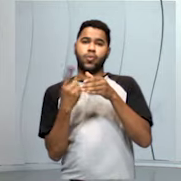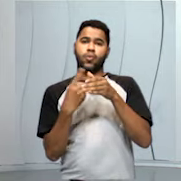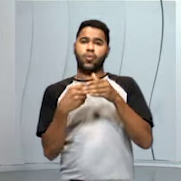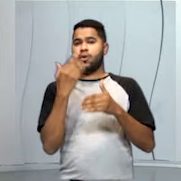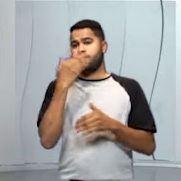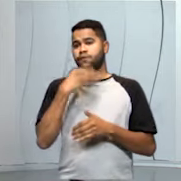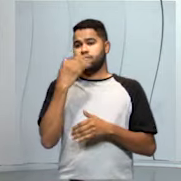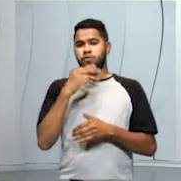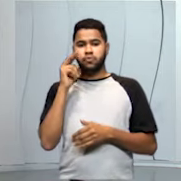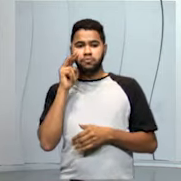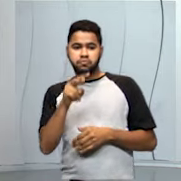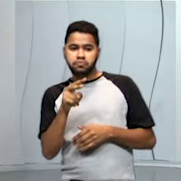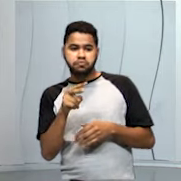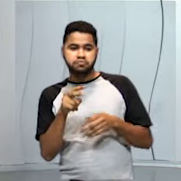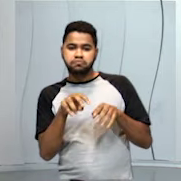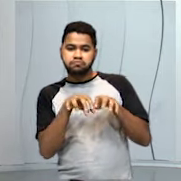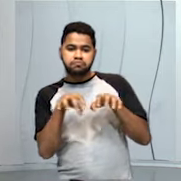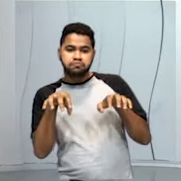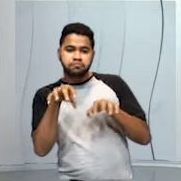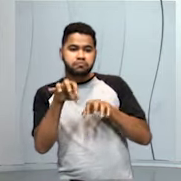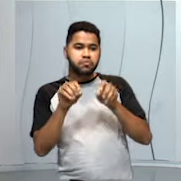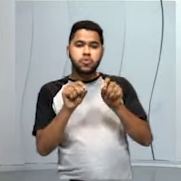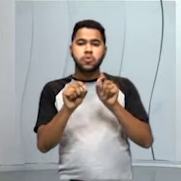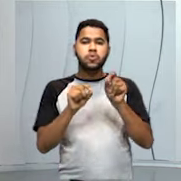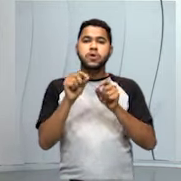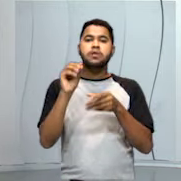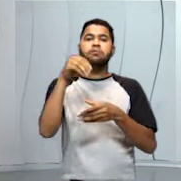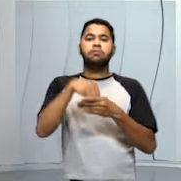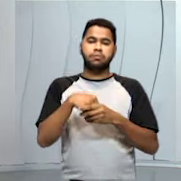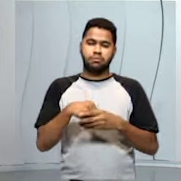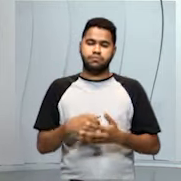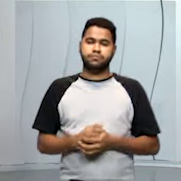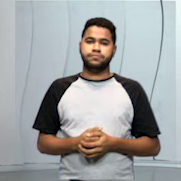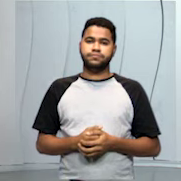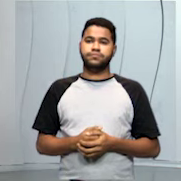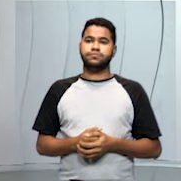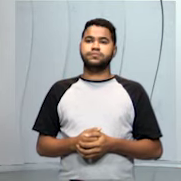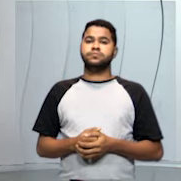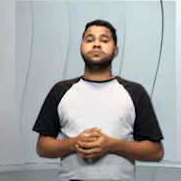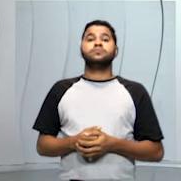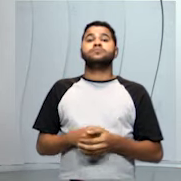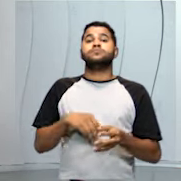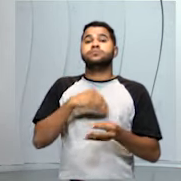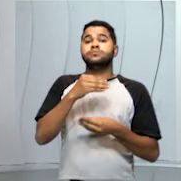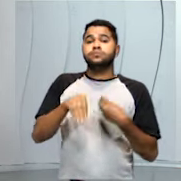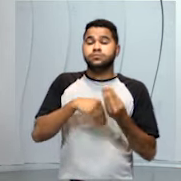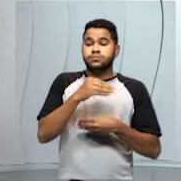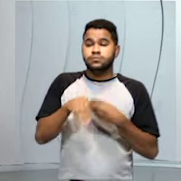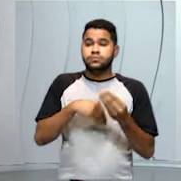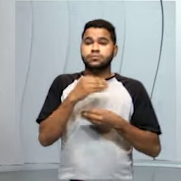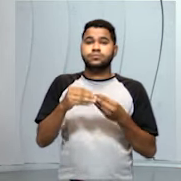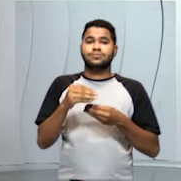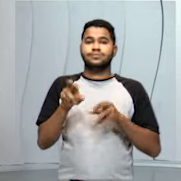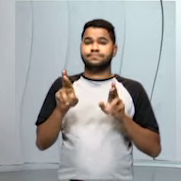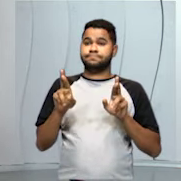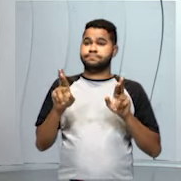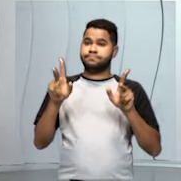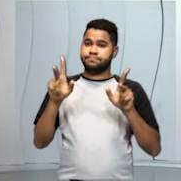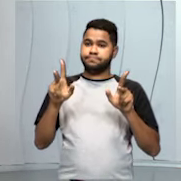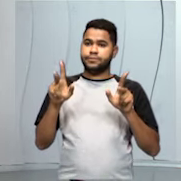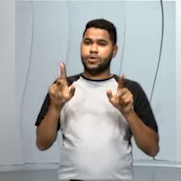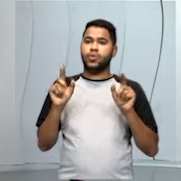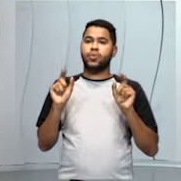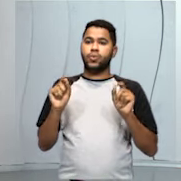olha e não consegue distinguir bem o que é que está misturado ali. E as misturas heterogêneas